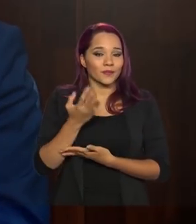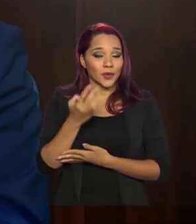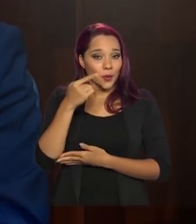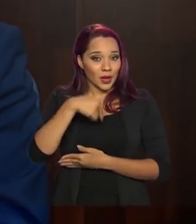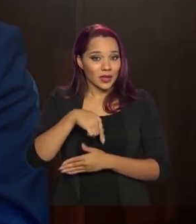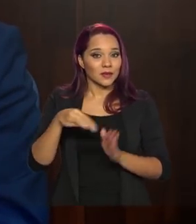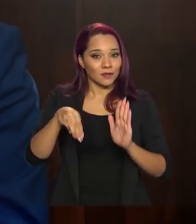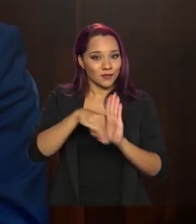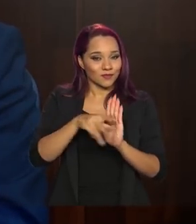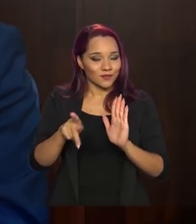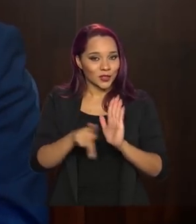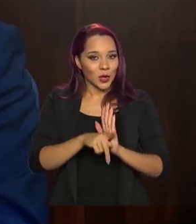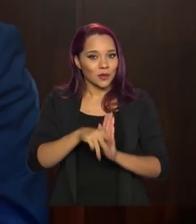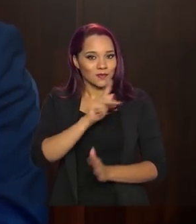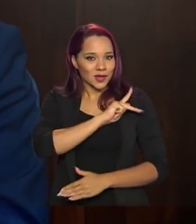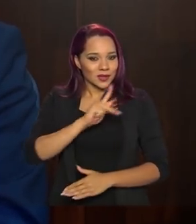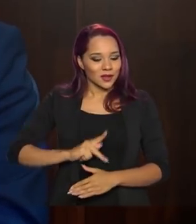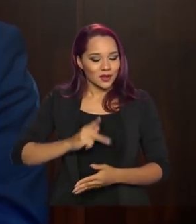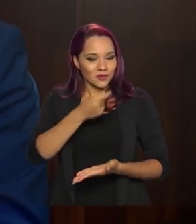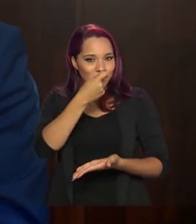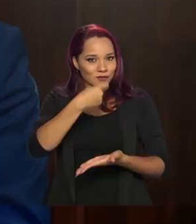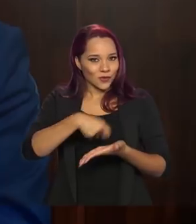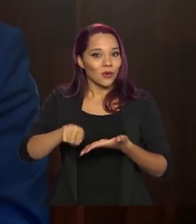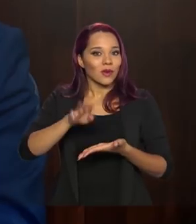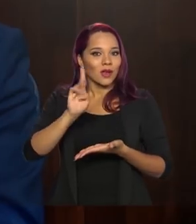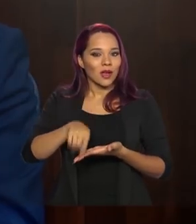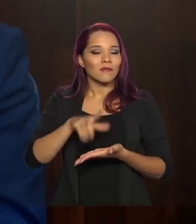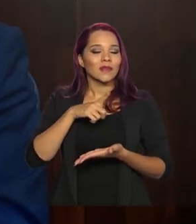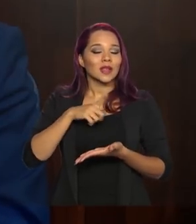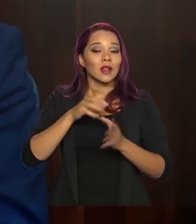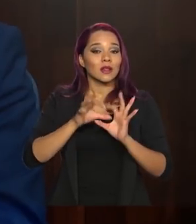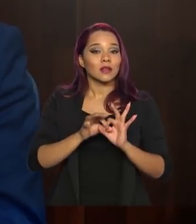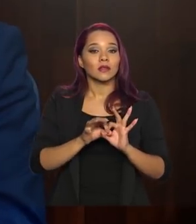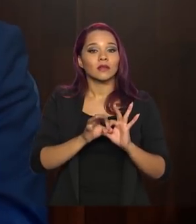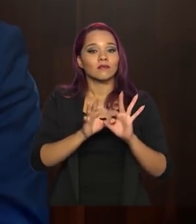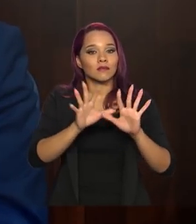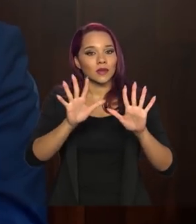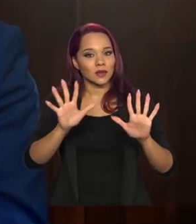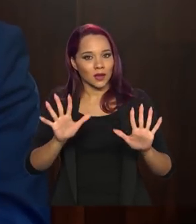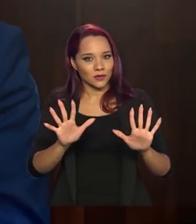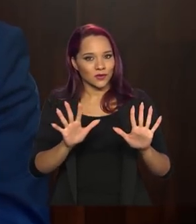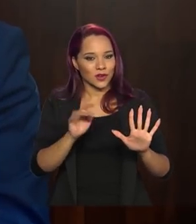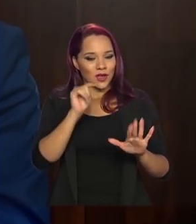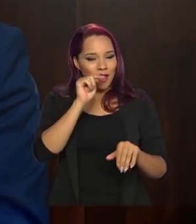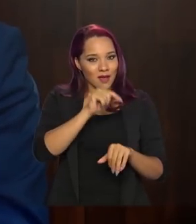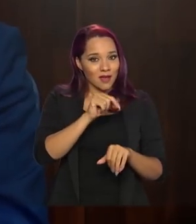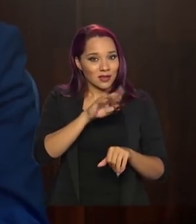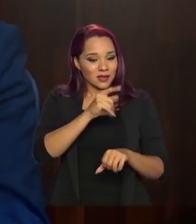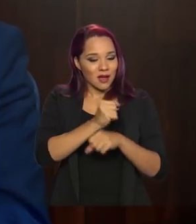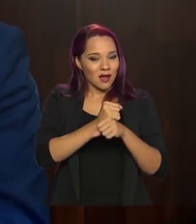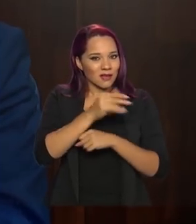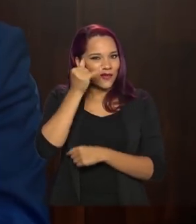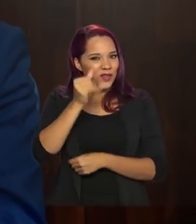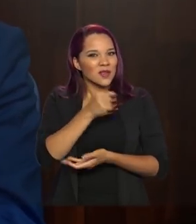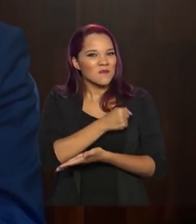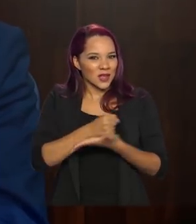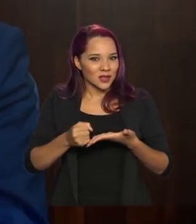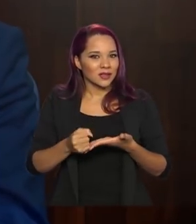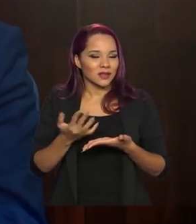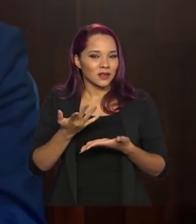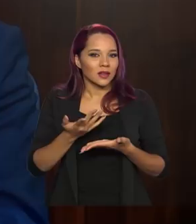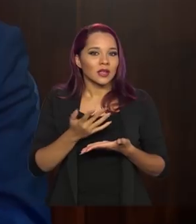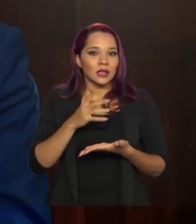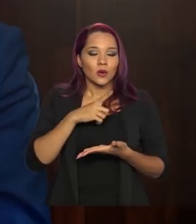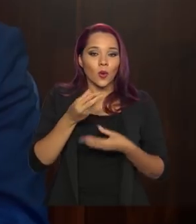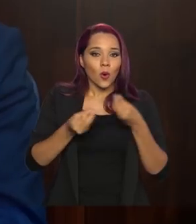essa medida provisória que o presidente assinou, é para dar a liberdade para que esse ano não seja perdido, eles consigam, da melhor